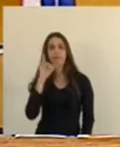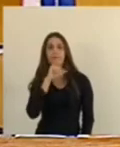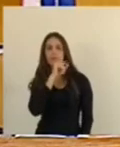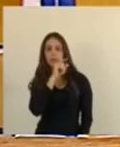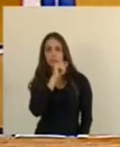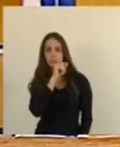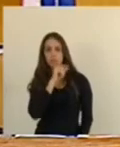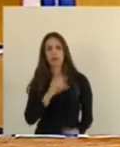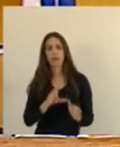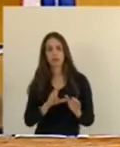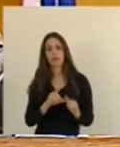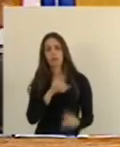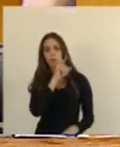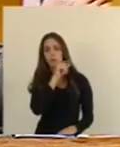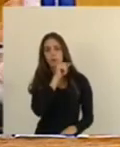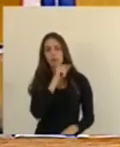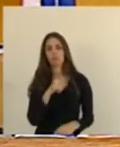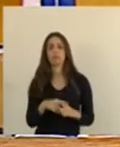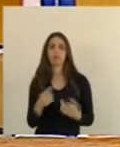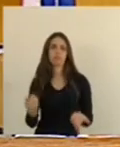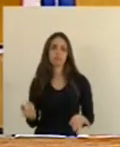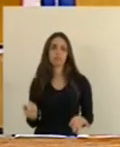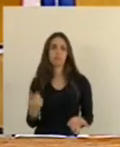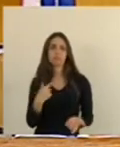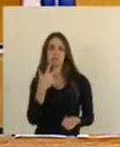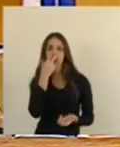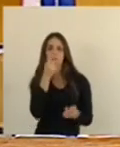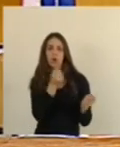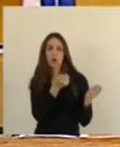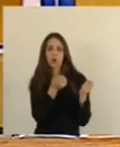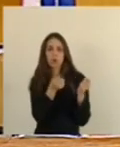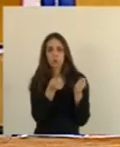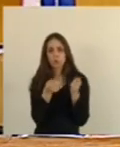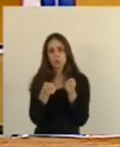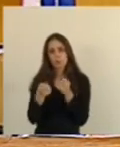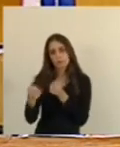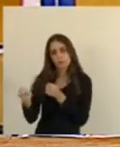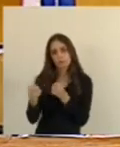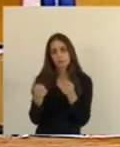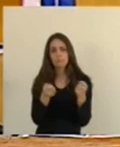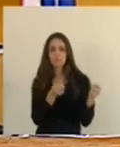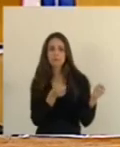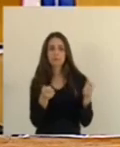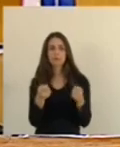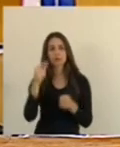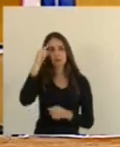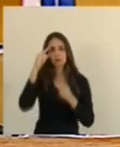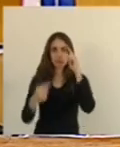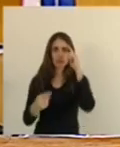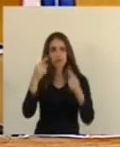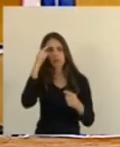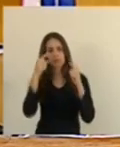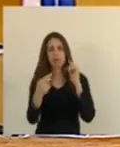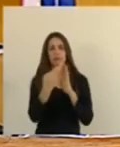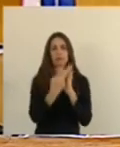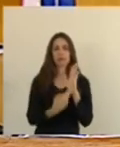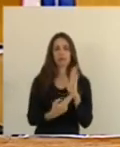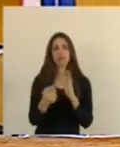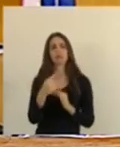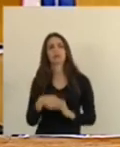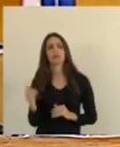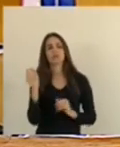Elas estão Cada vez mais No mundo inteiro Tomando conta E ditando E normas Sobre o que Nós